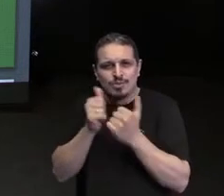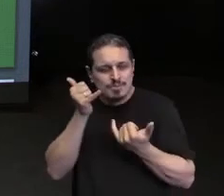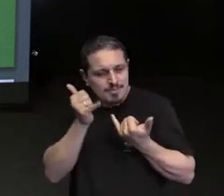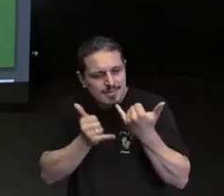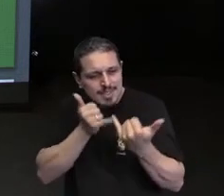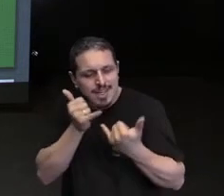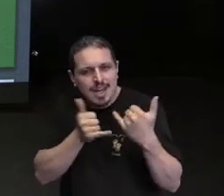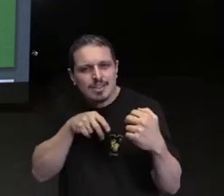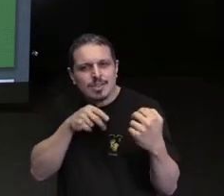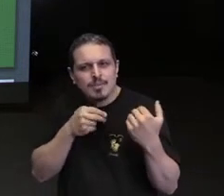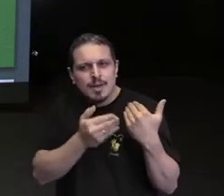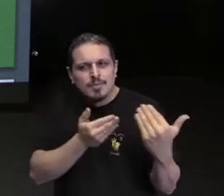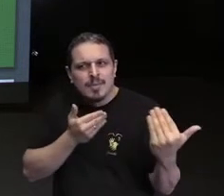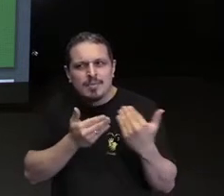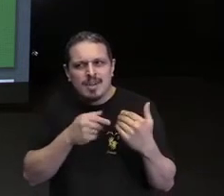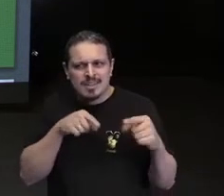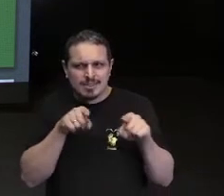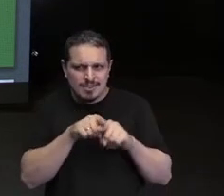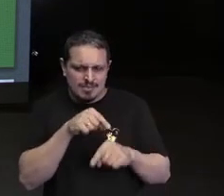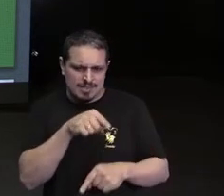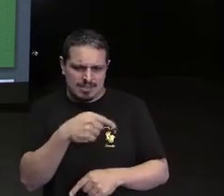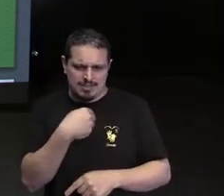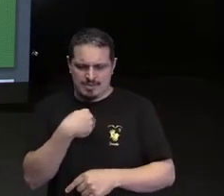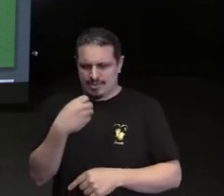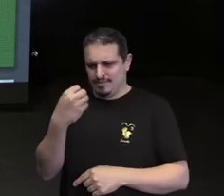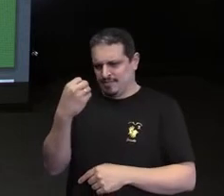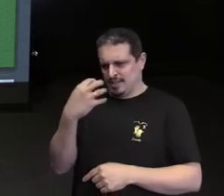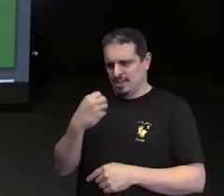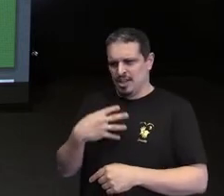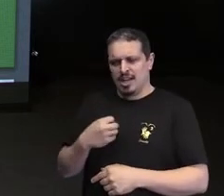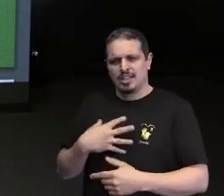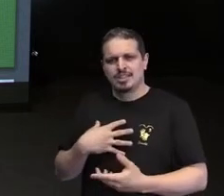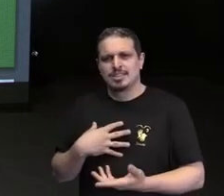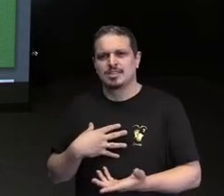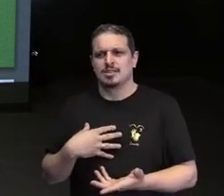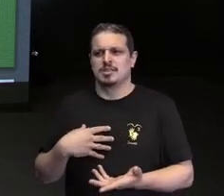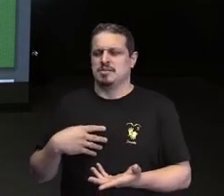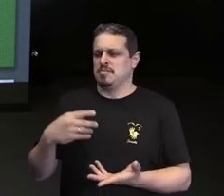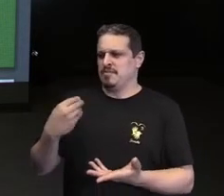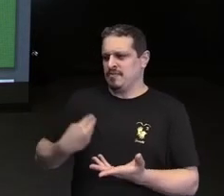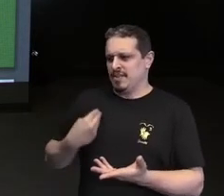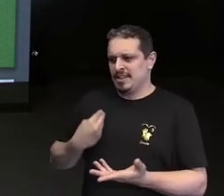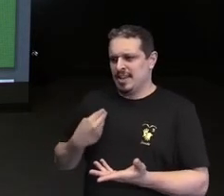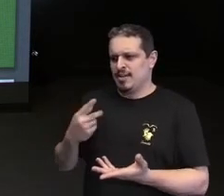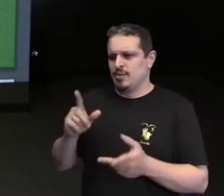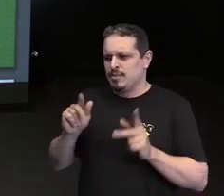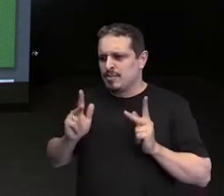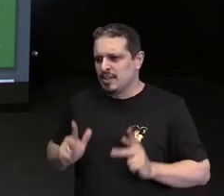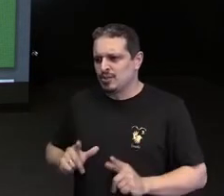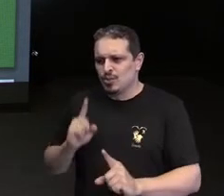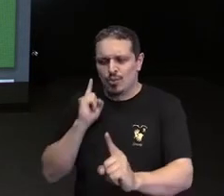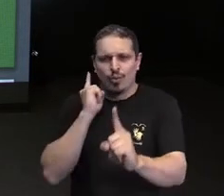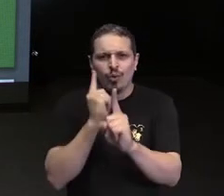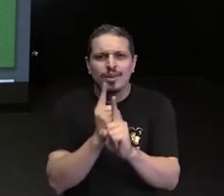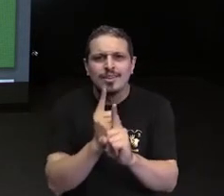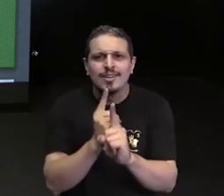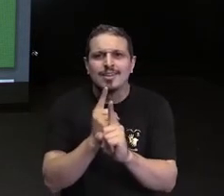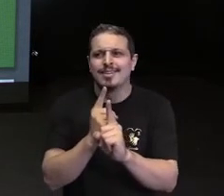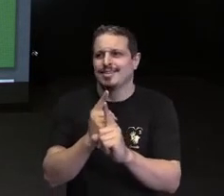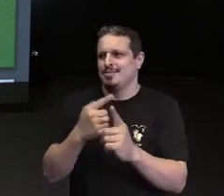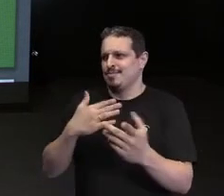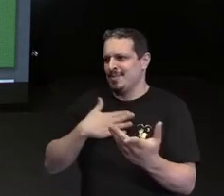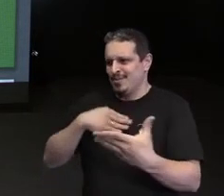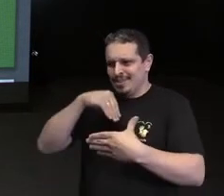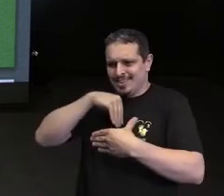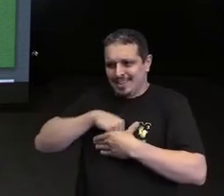examinar, para a gente cuidar do corpo e da vida dessa pessoa, ela encontra a minha criança diversa e a minha criança diversa que está aqui